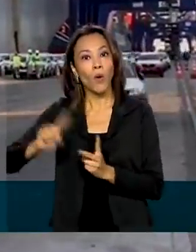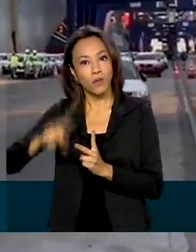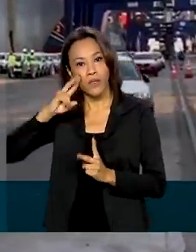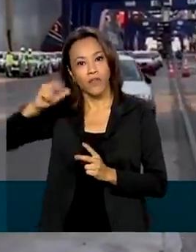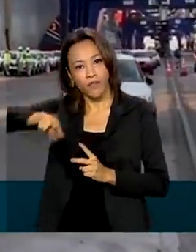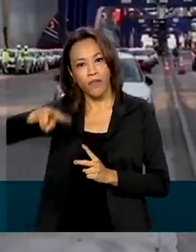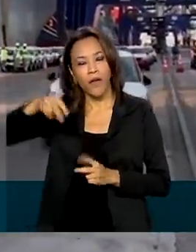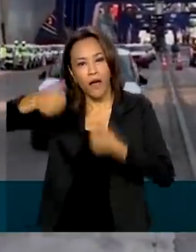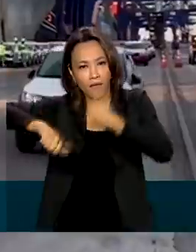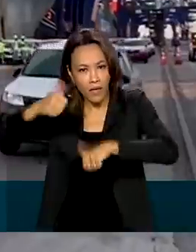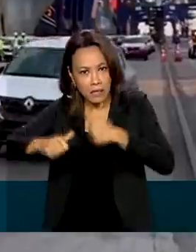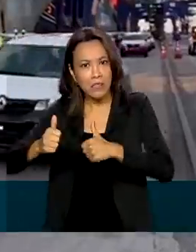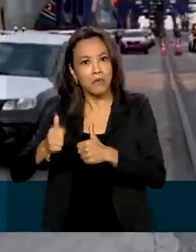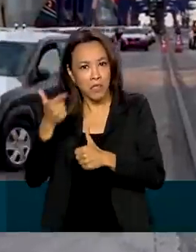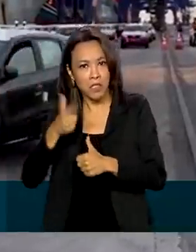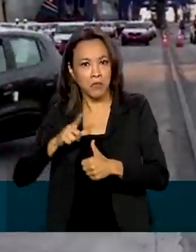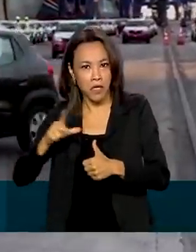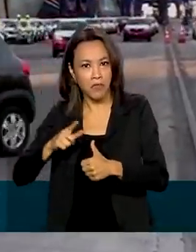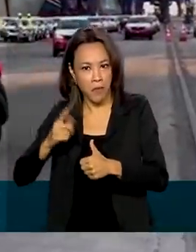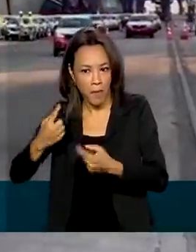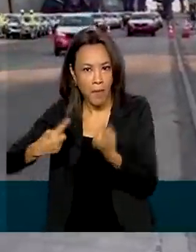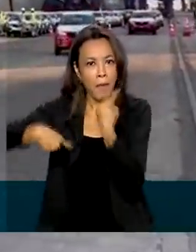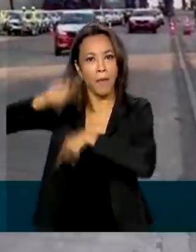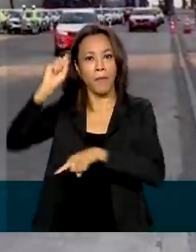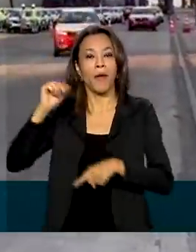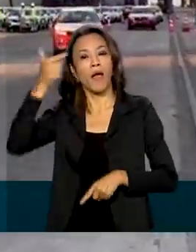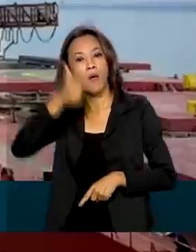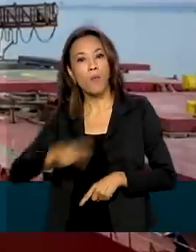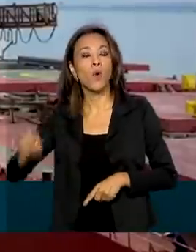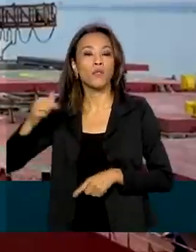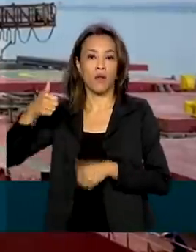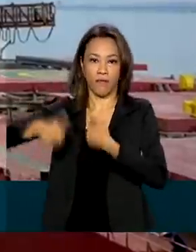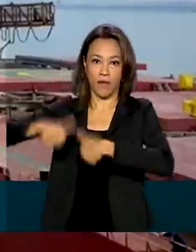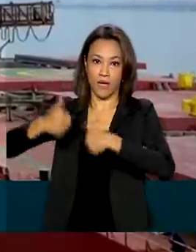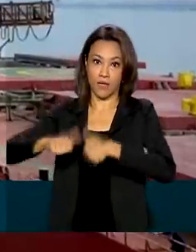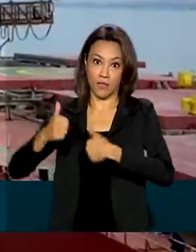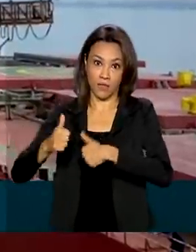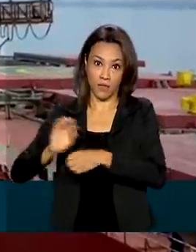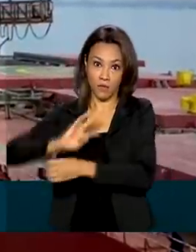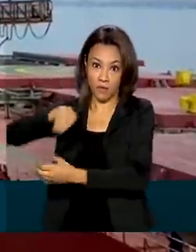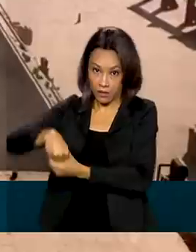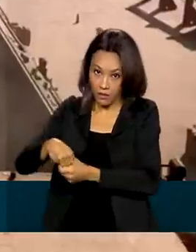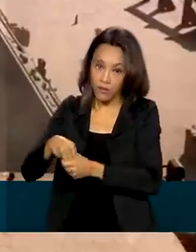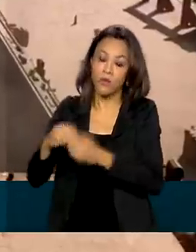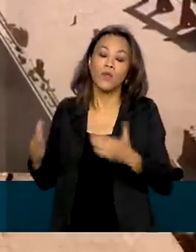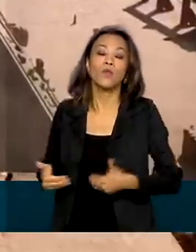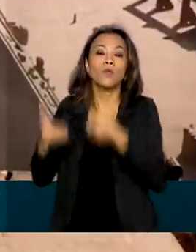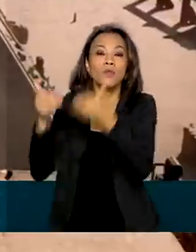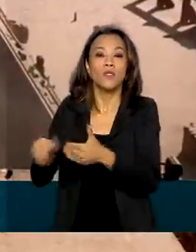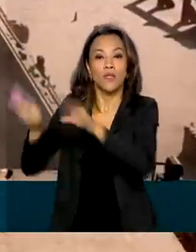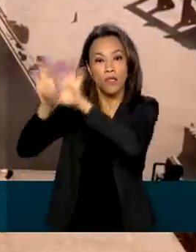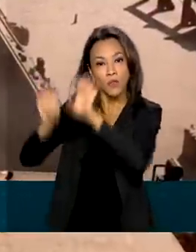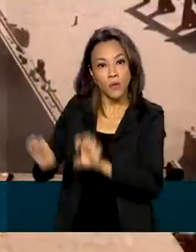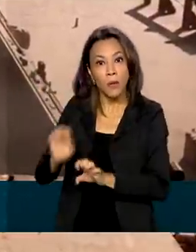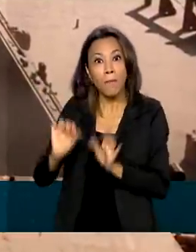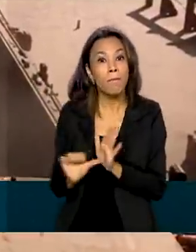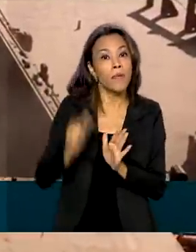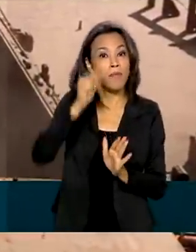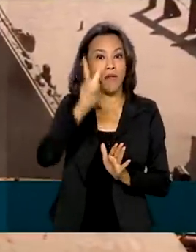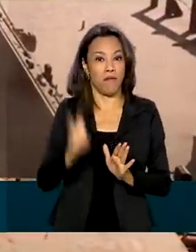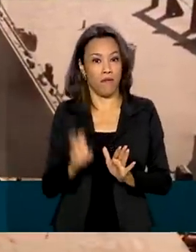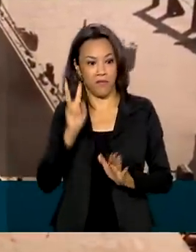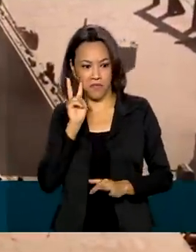avanços no setor é a premiação Portos Mais Brasil do Ministério da Infraestrutura. Pela primeira vez, foram